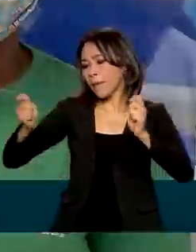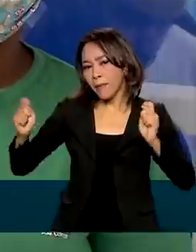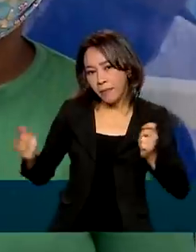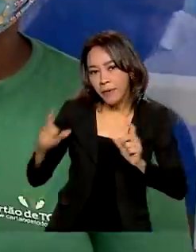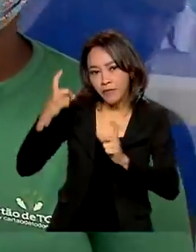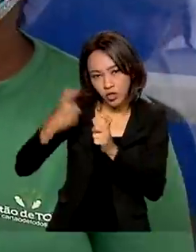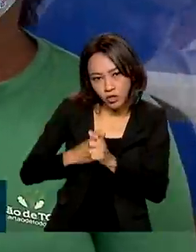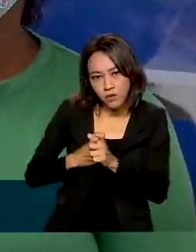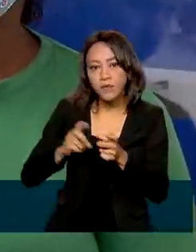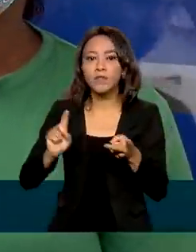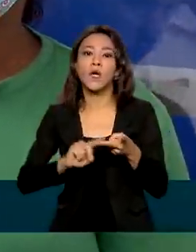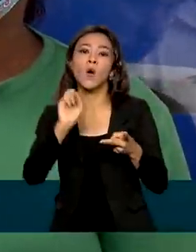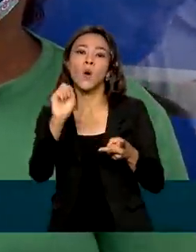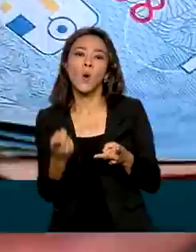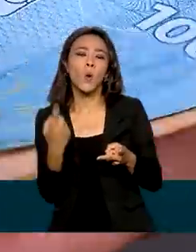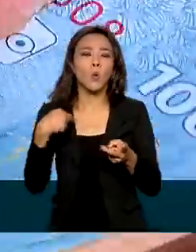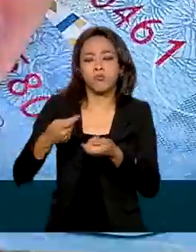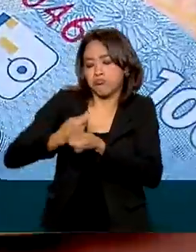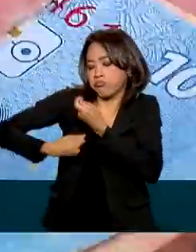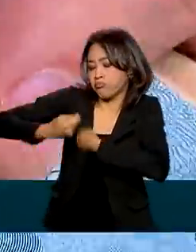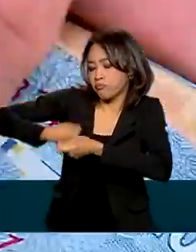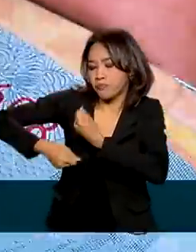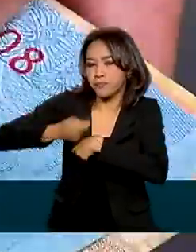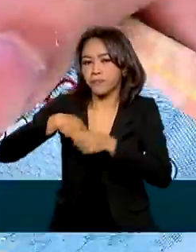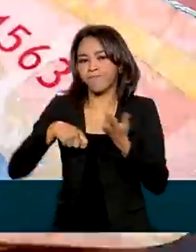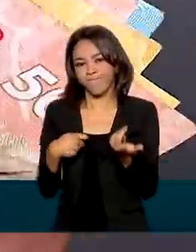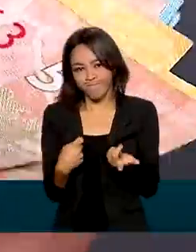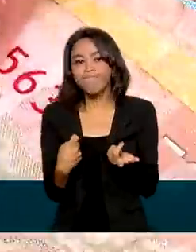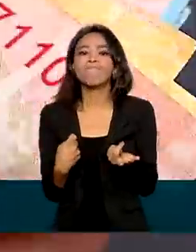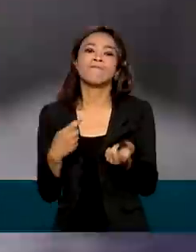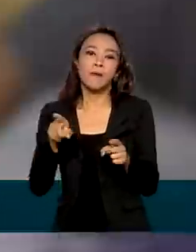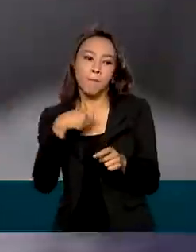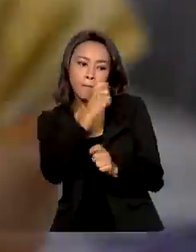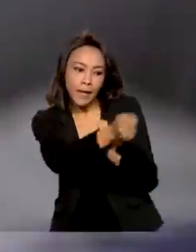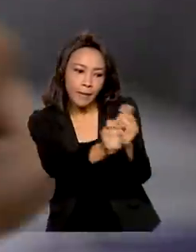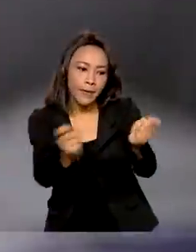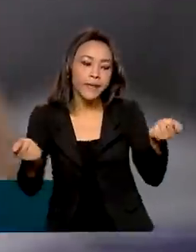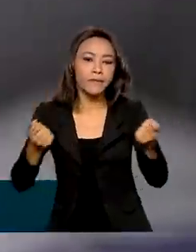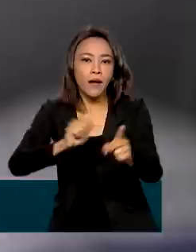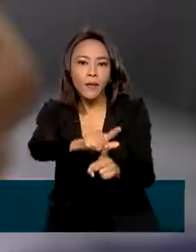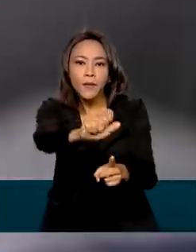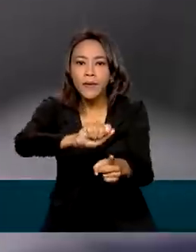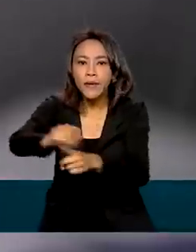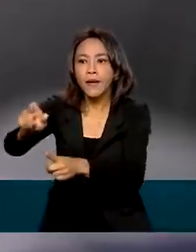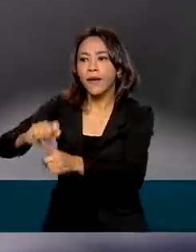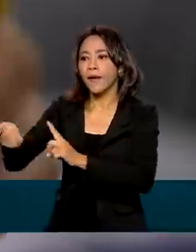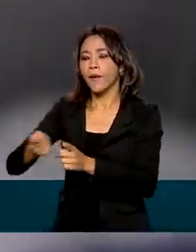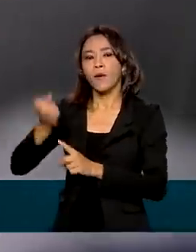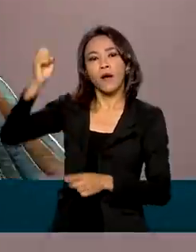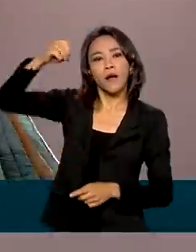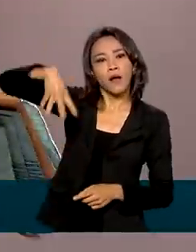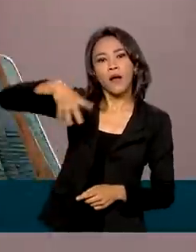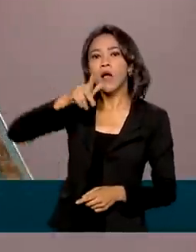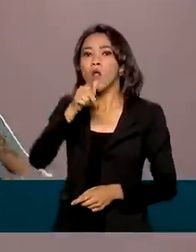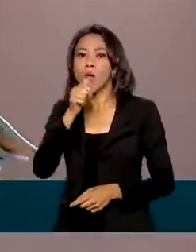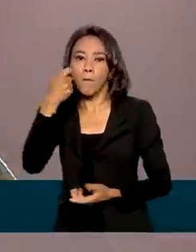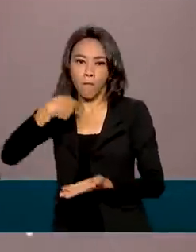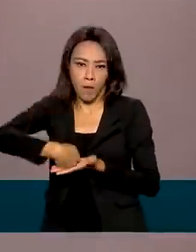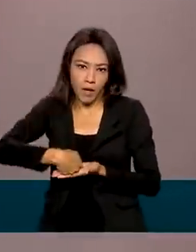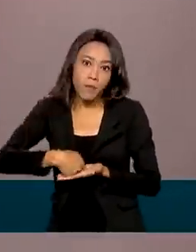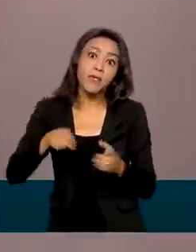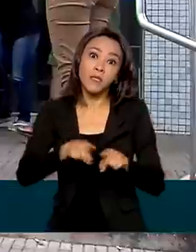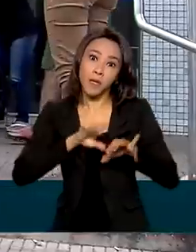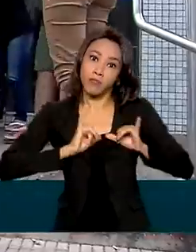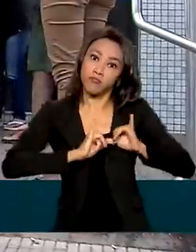dívida, ou no pequeno empreendimento para pagamentos de fornecedores, aluguéis, conta de água, luz e até